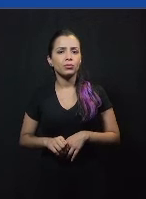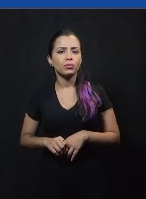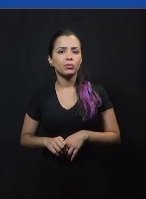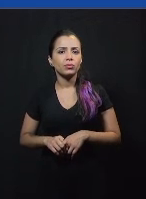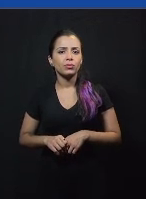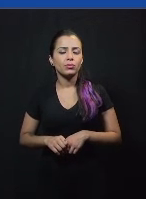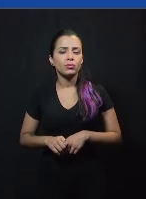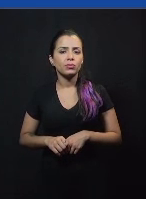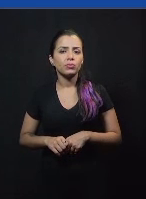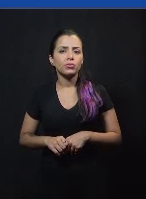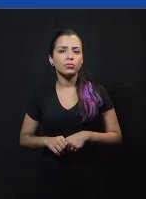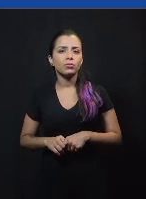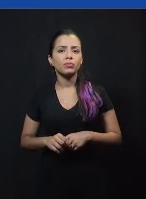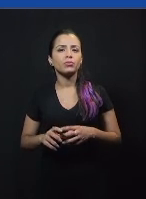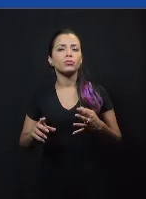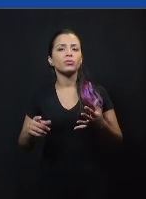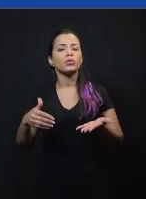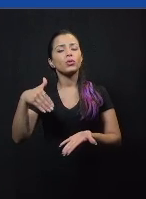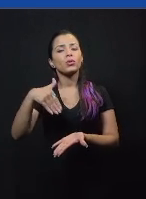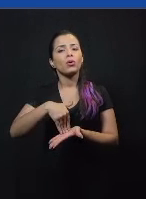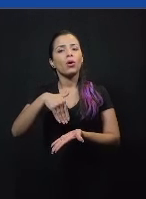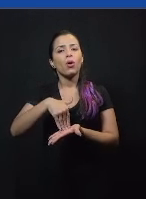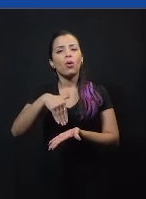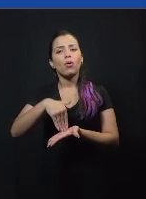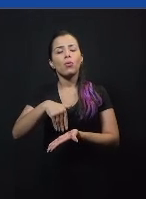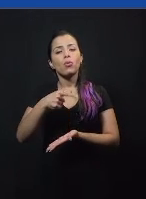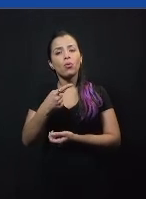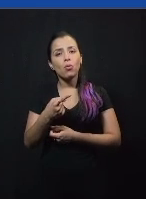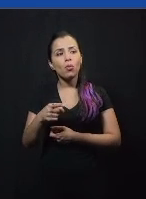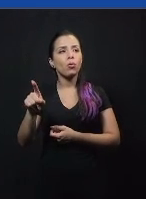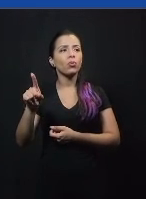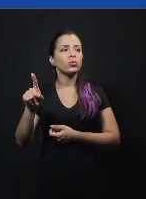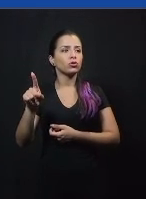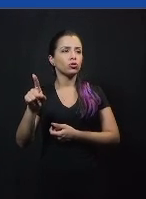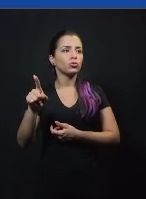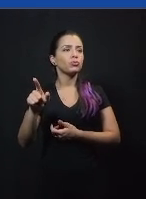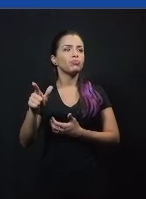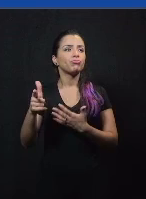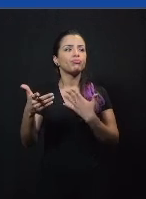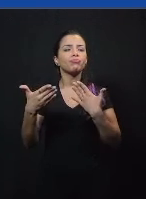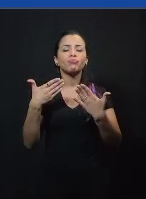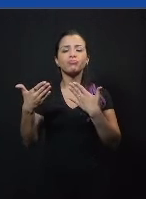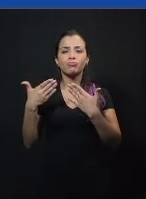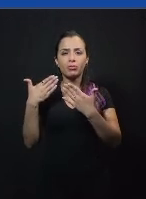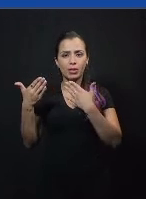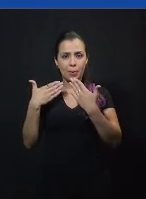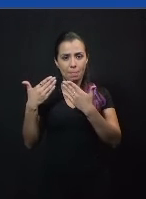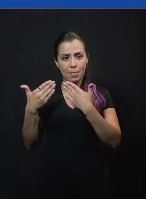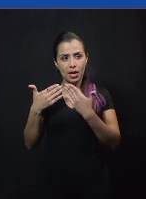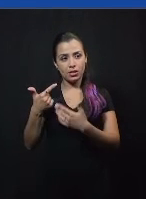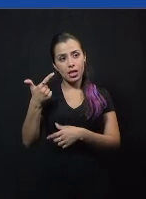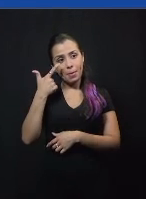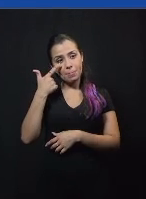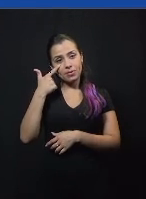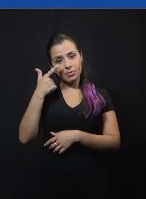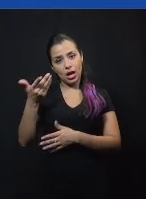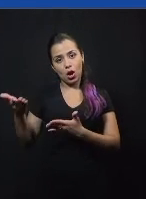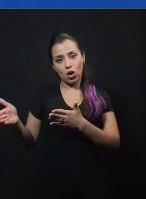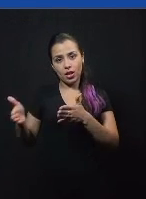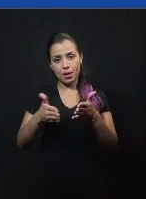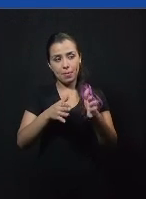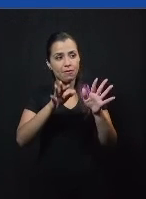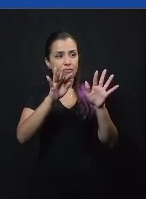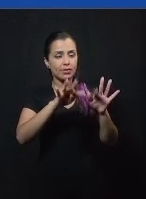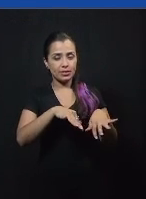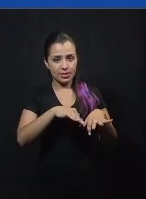e o último a última dica que eu queria dar para vocês antes da gente encerrar e ver quem vocês acharam que foi o melhor do debatedor e responder qualquer